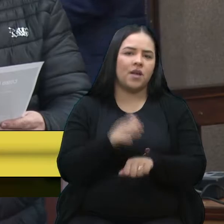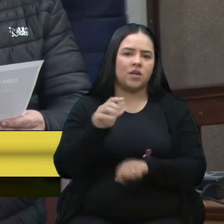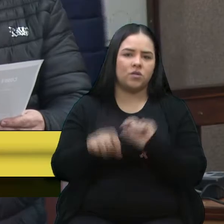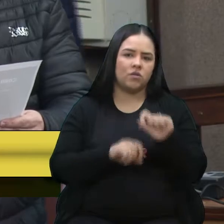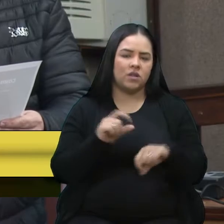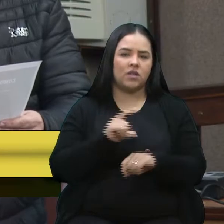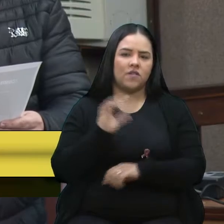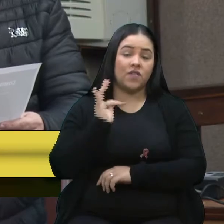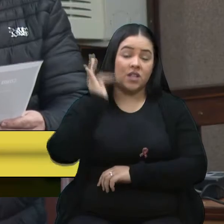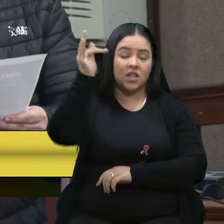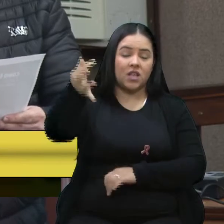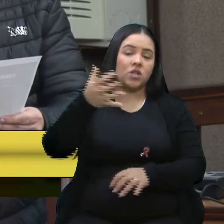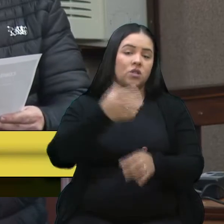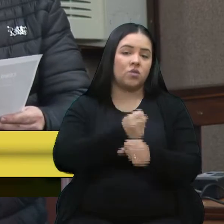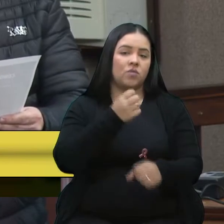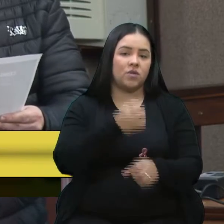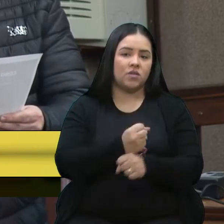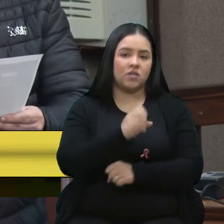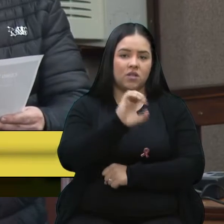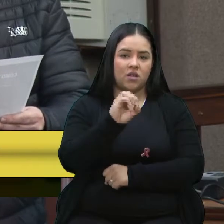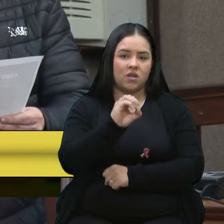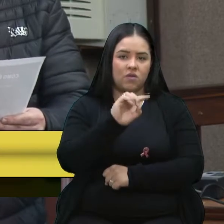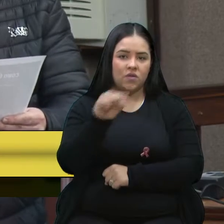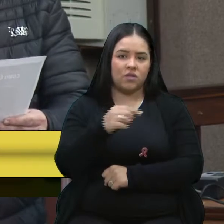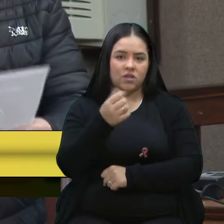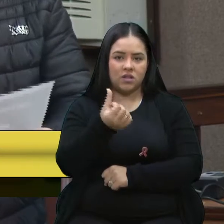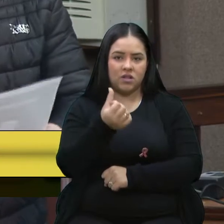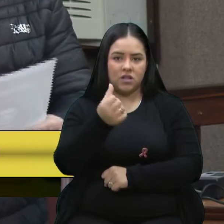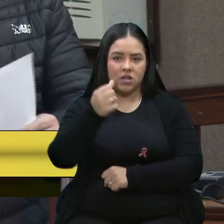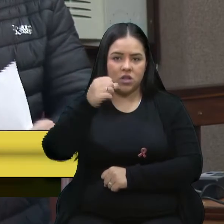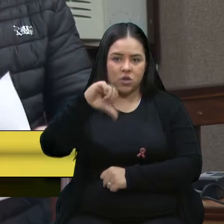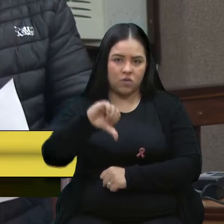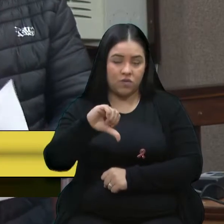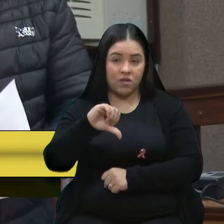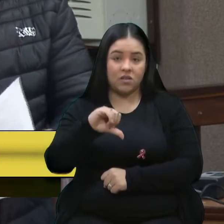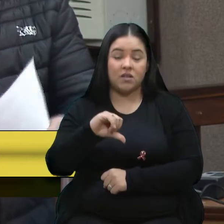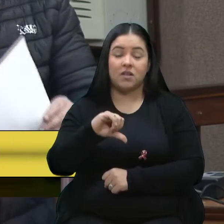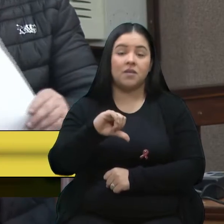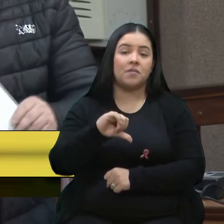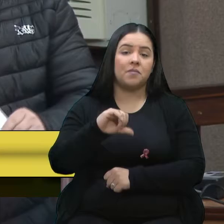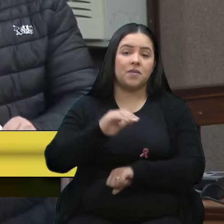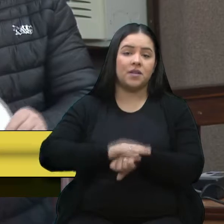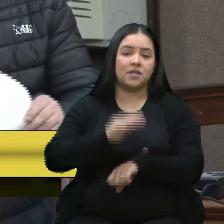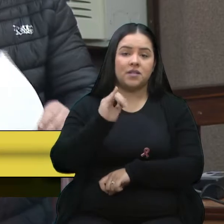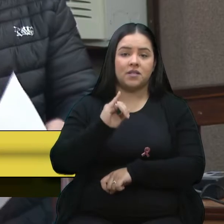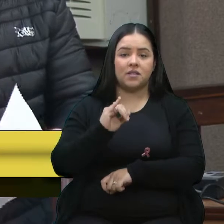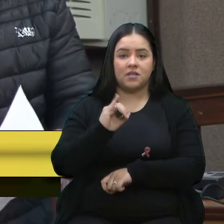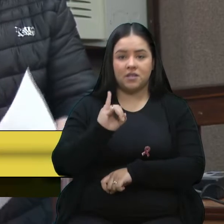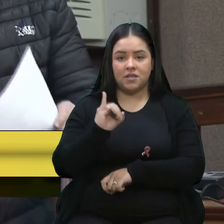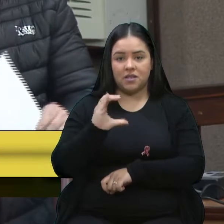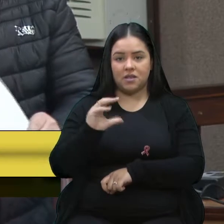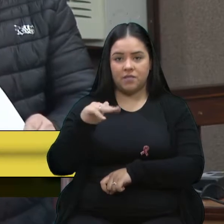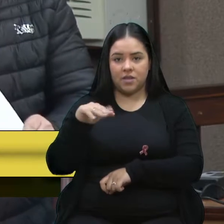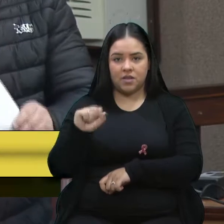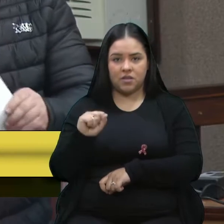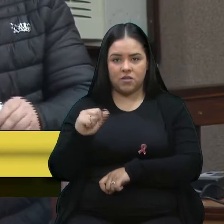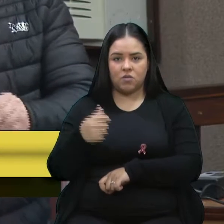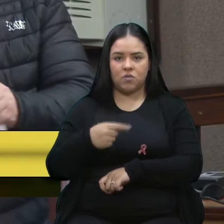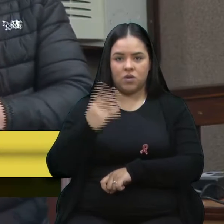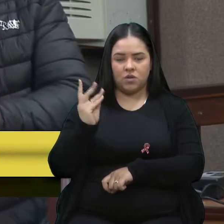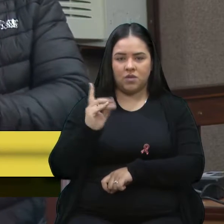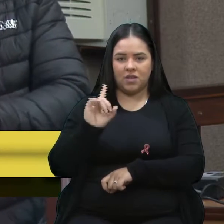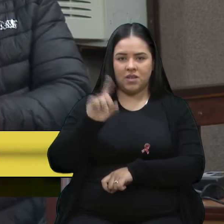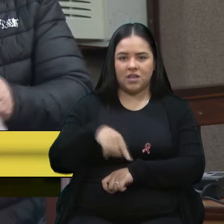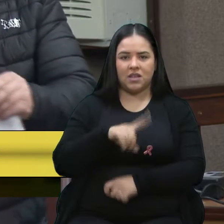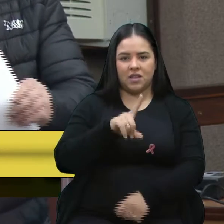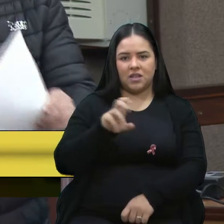totais em 0,69 centavos. E o ICMS, que é atribuído sobre o valor, que é de 15